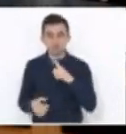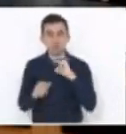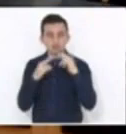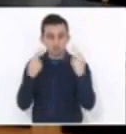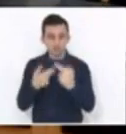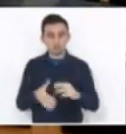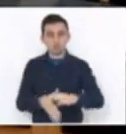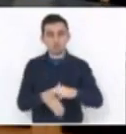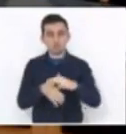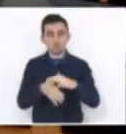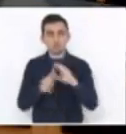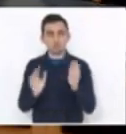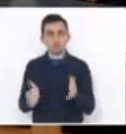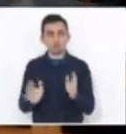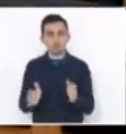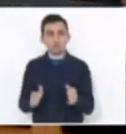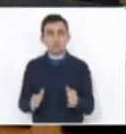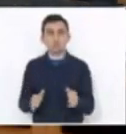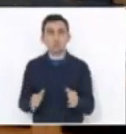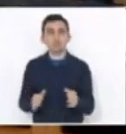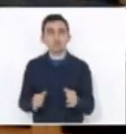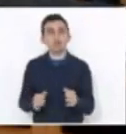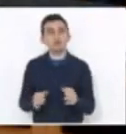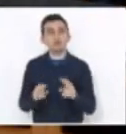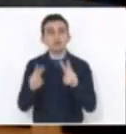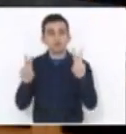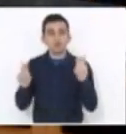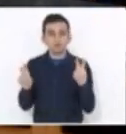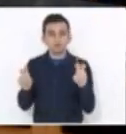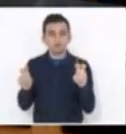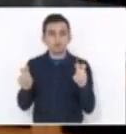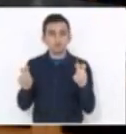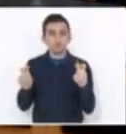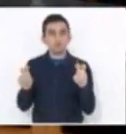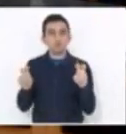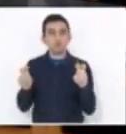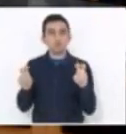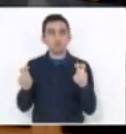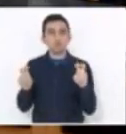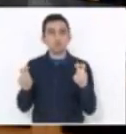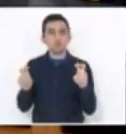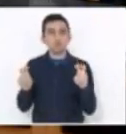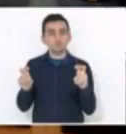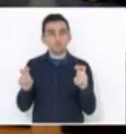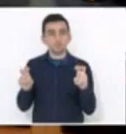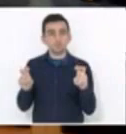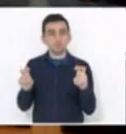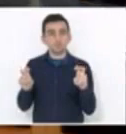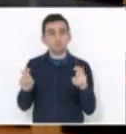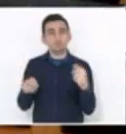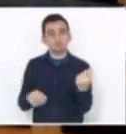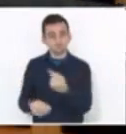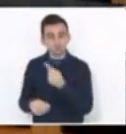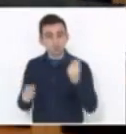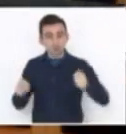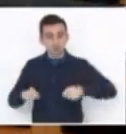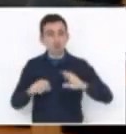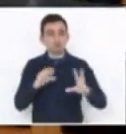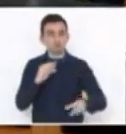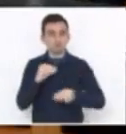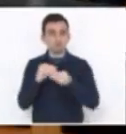e foi acordado que, nessa reunião de líderes, que nós iríamos fazer uma emenda